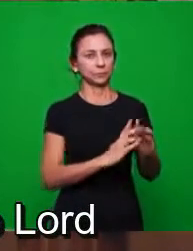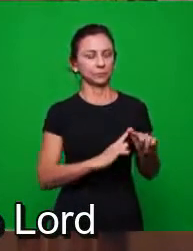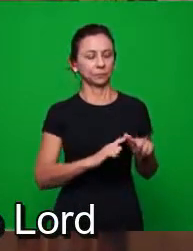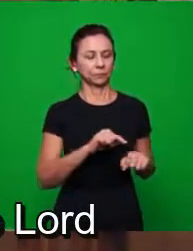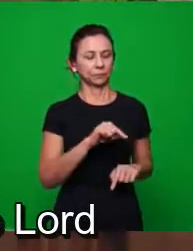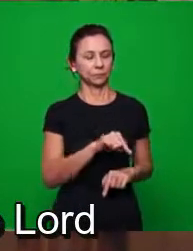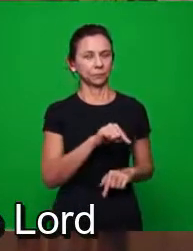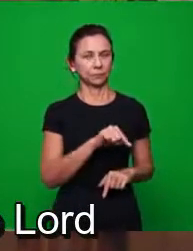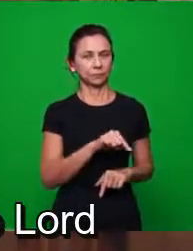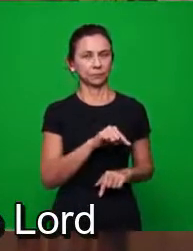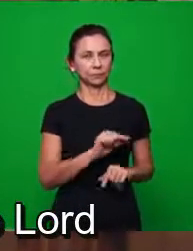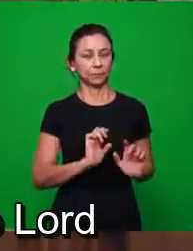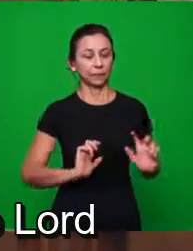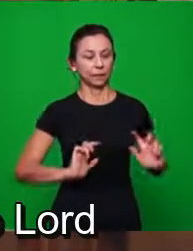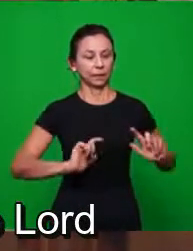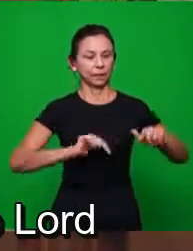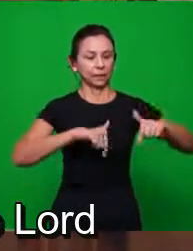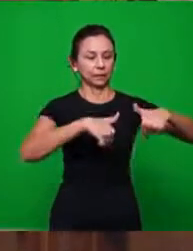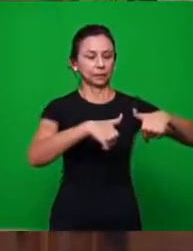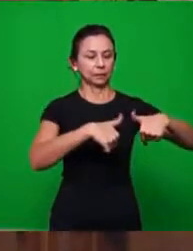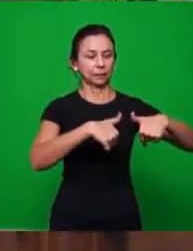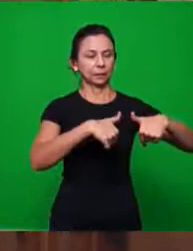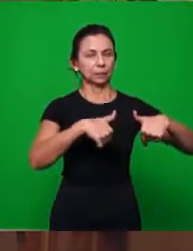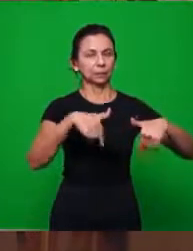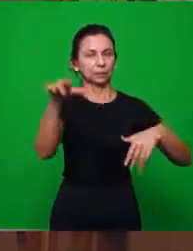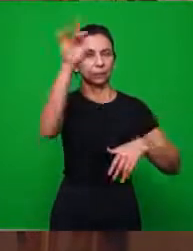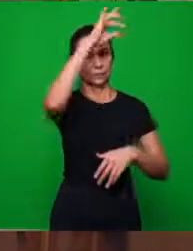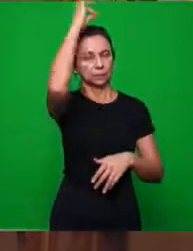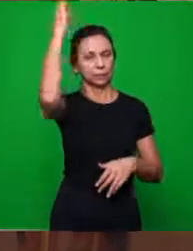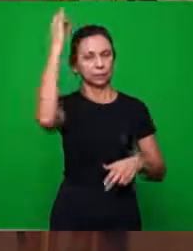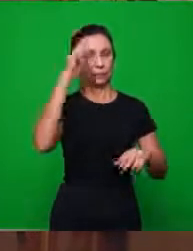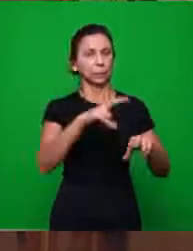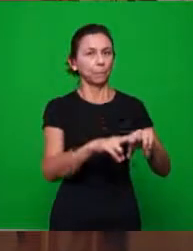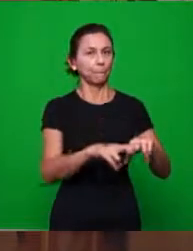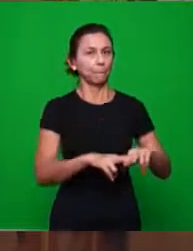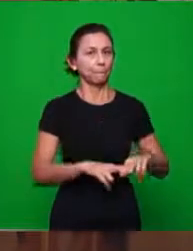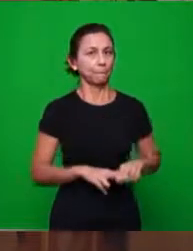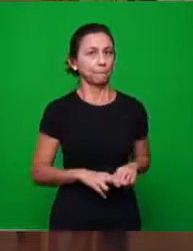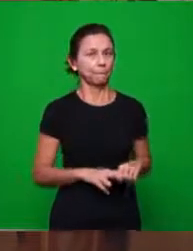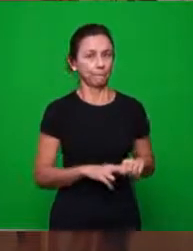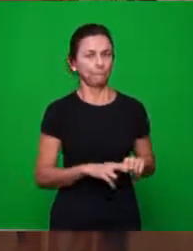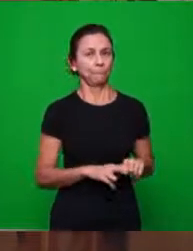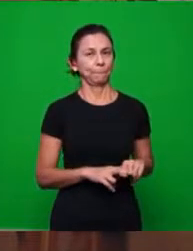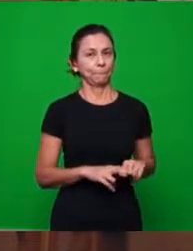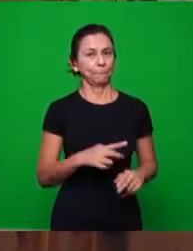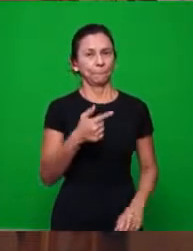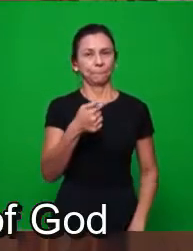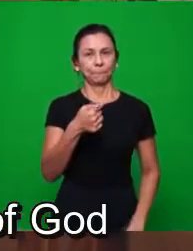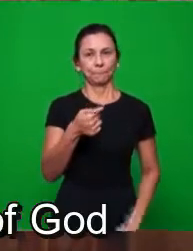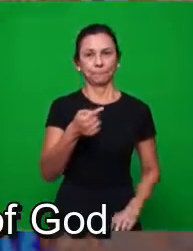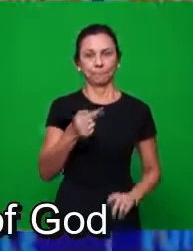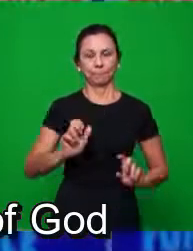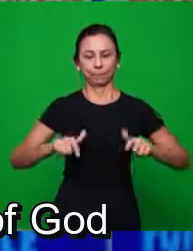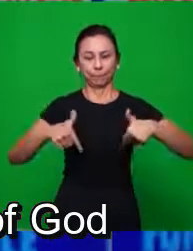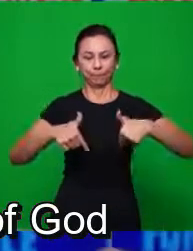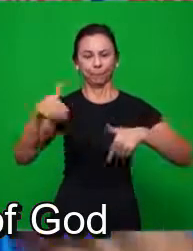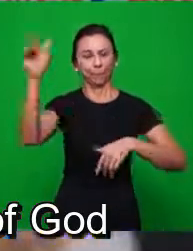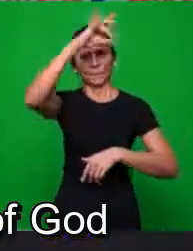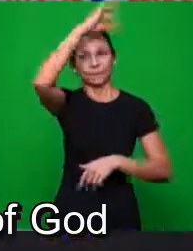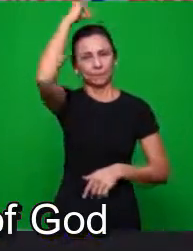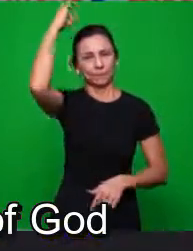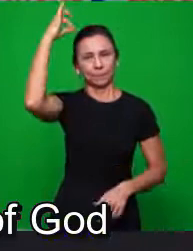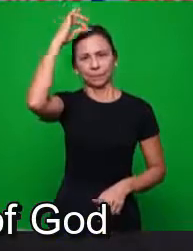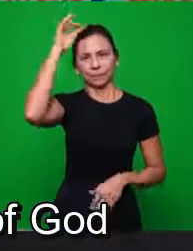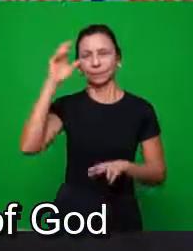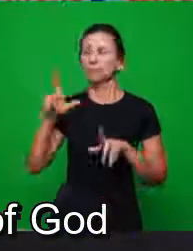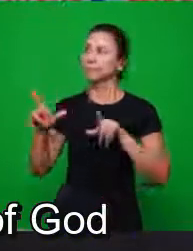operação do Espírito do Senhor através dos seus sete Espíritos. Está aqui, o candelabro